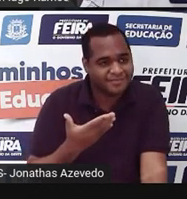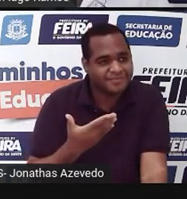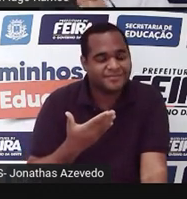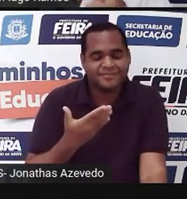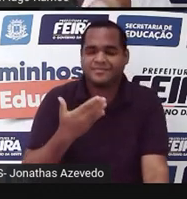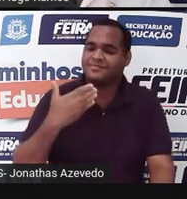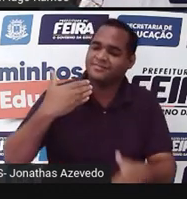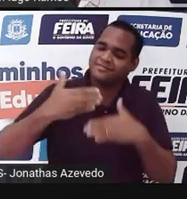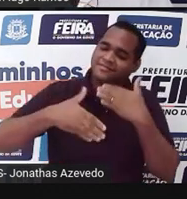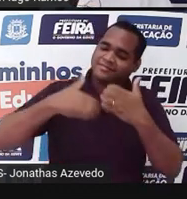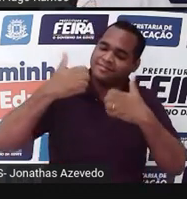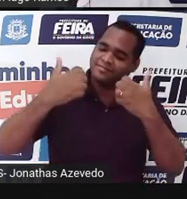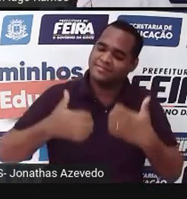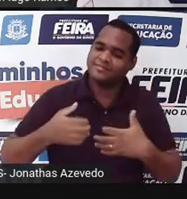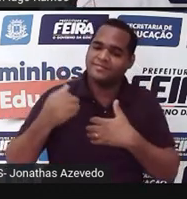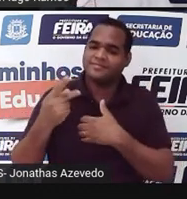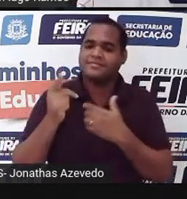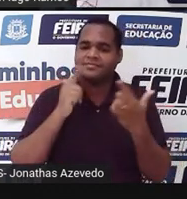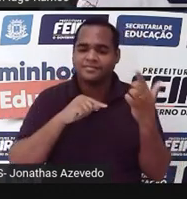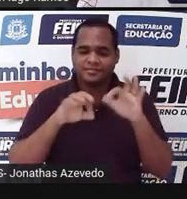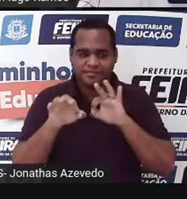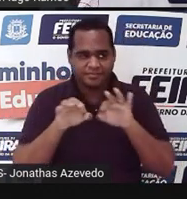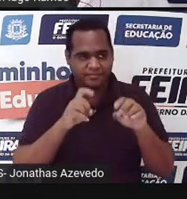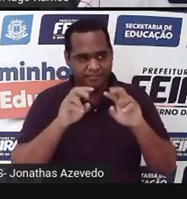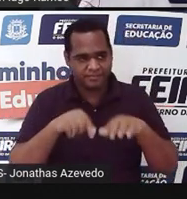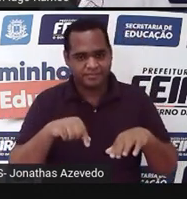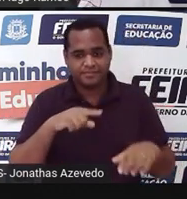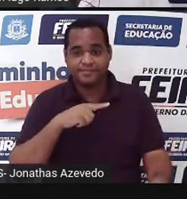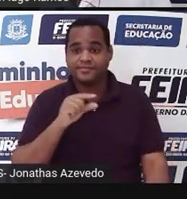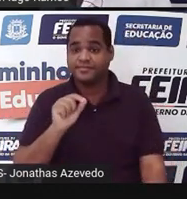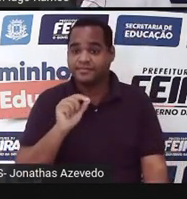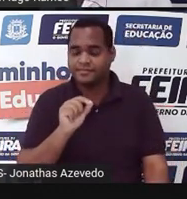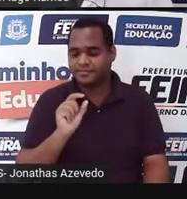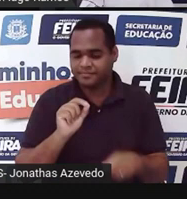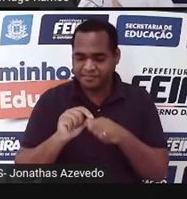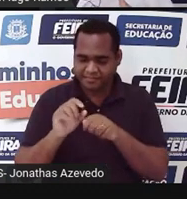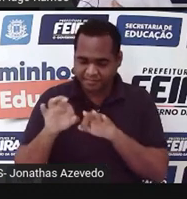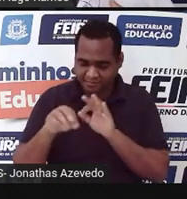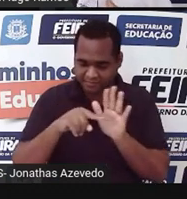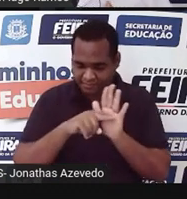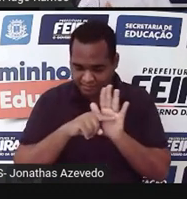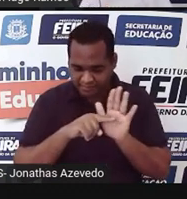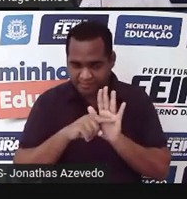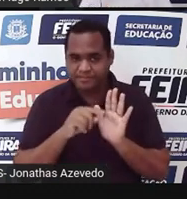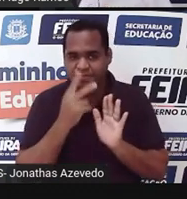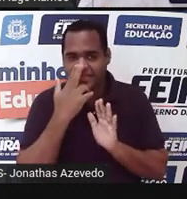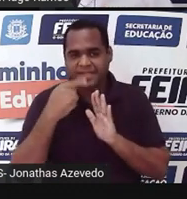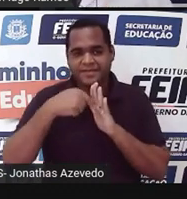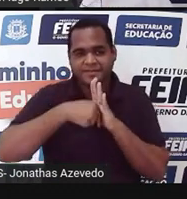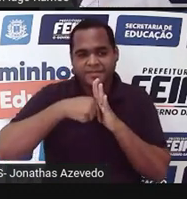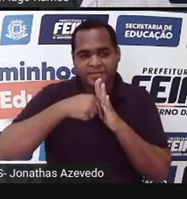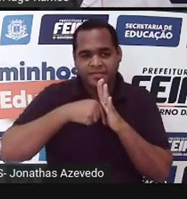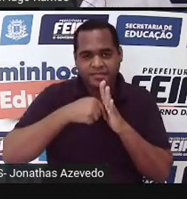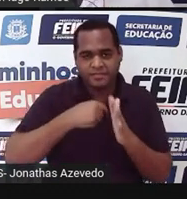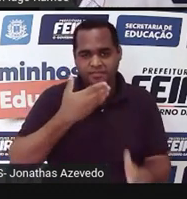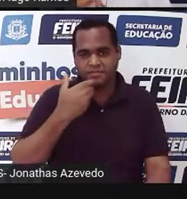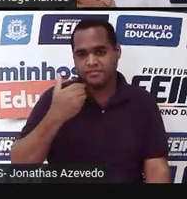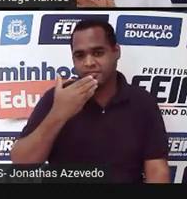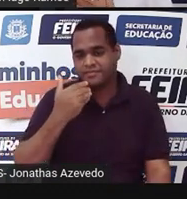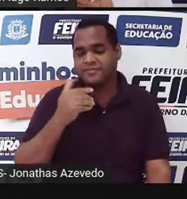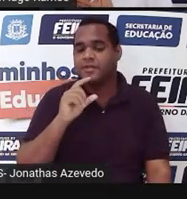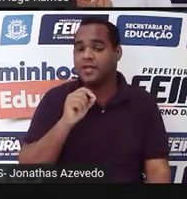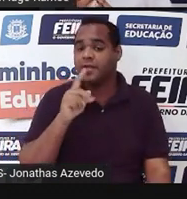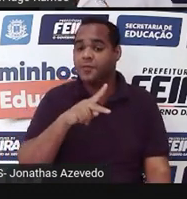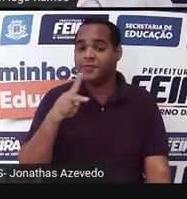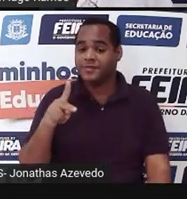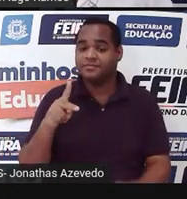aí, quando a gente faz isso, a gente está fazendo uma avaliação de nós mesmos, tá? É muito comum o